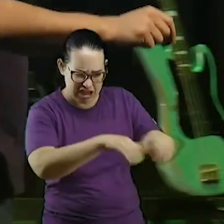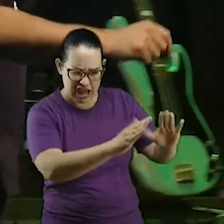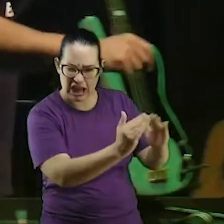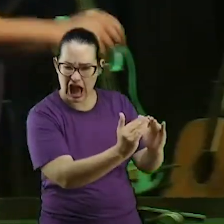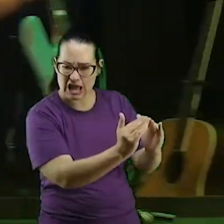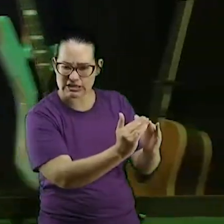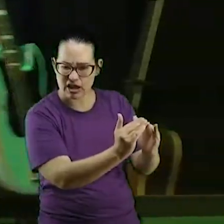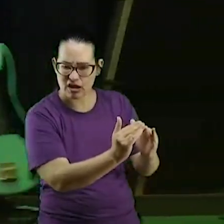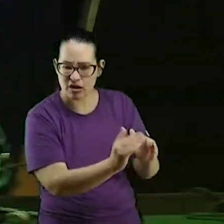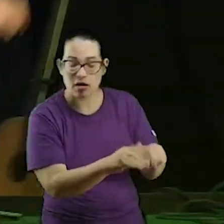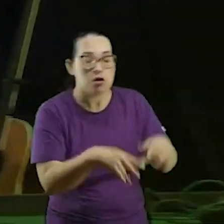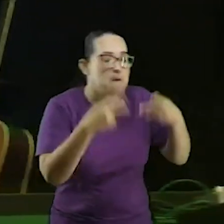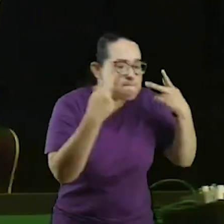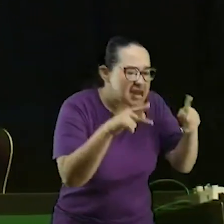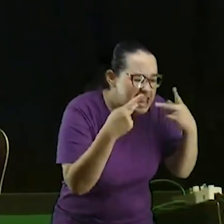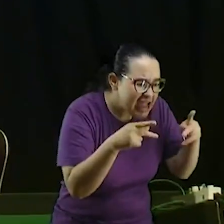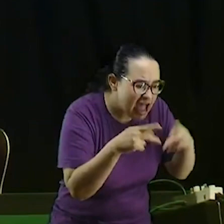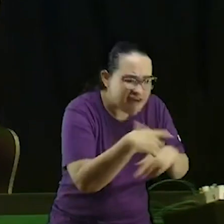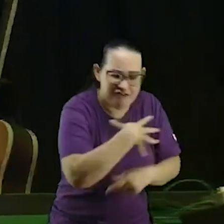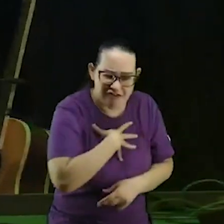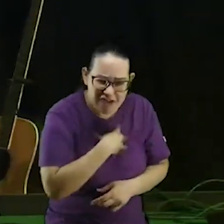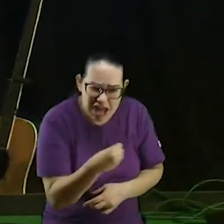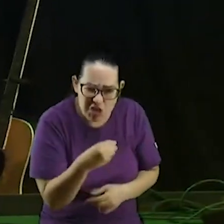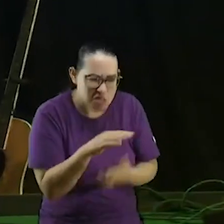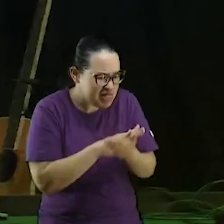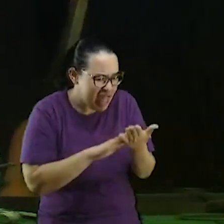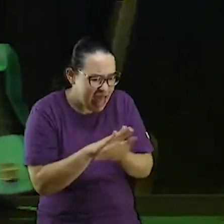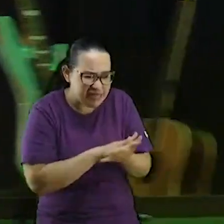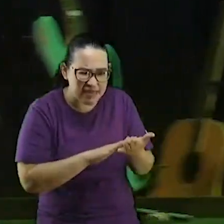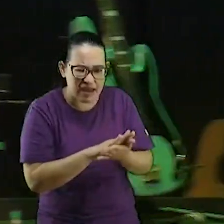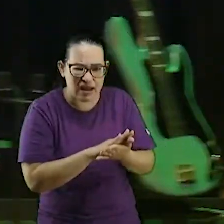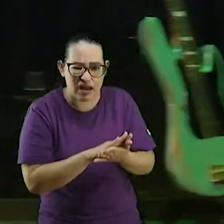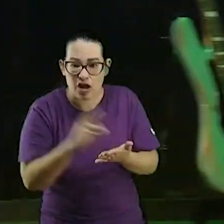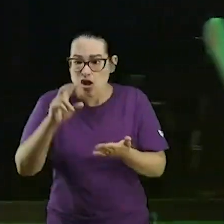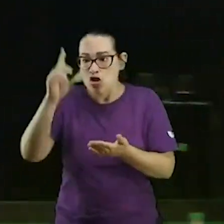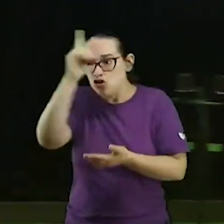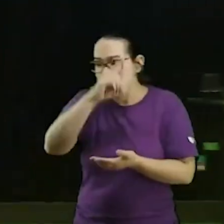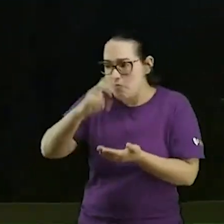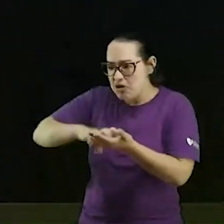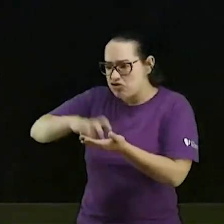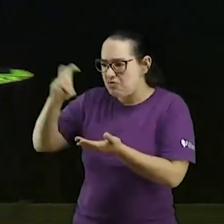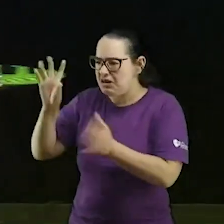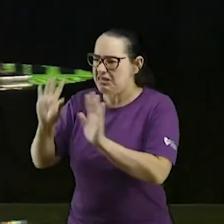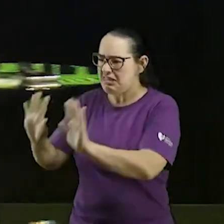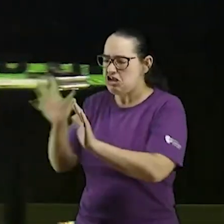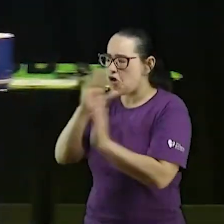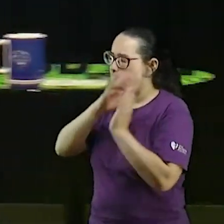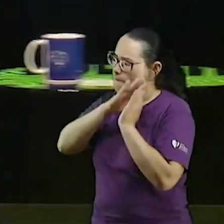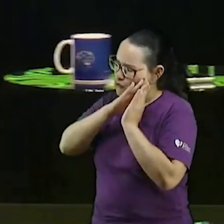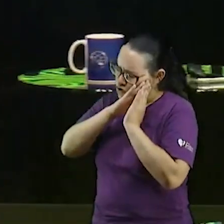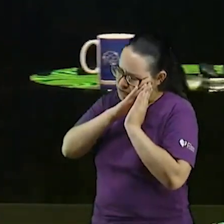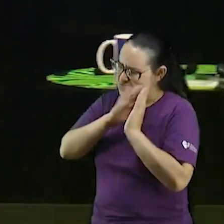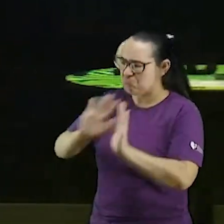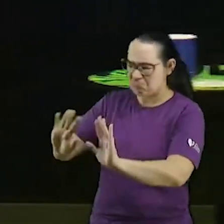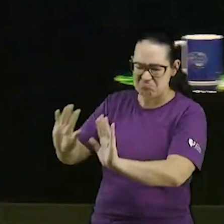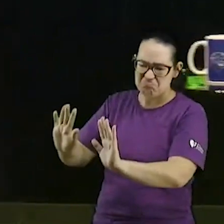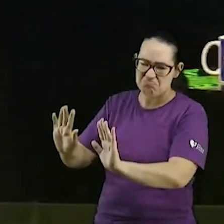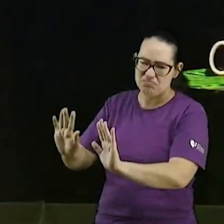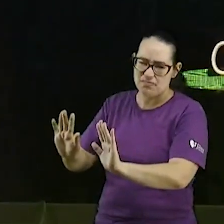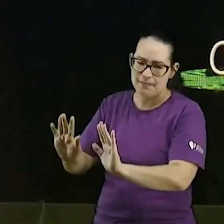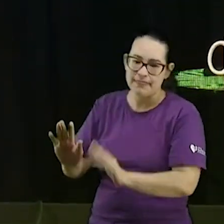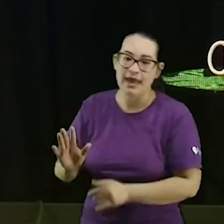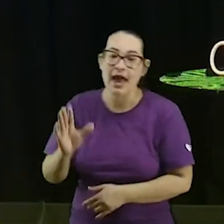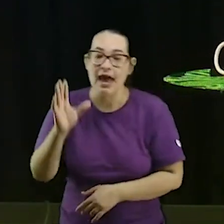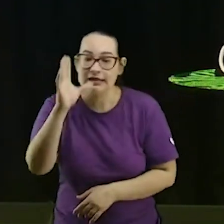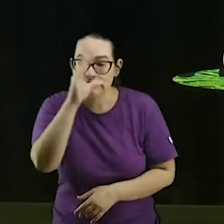não ensine seus filhos no domingo de manhã deixa eles dormindo em casa no sábado